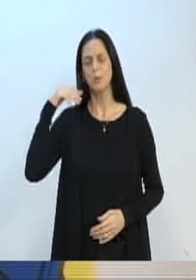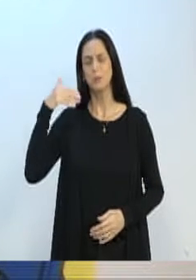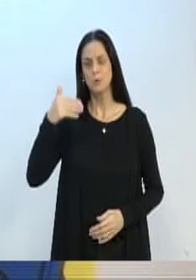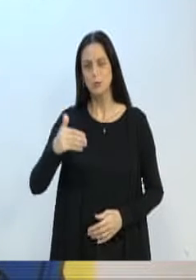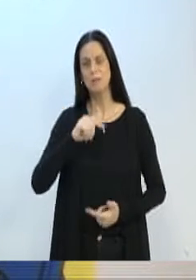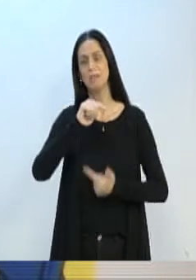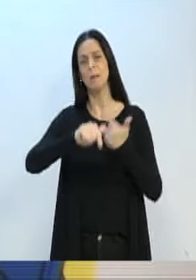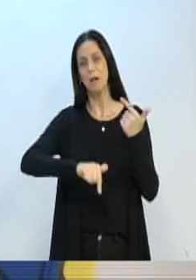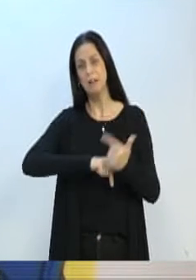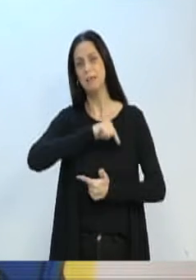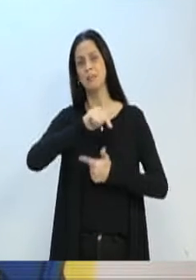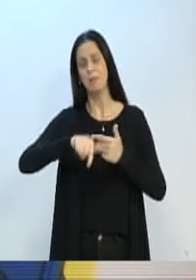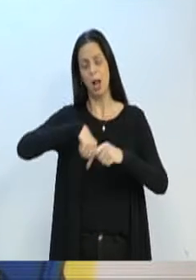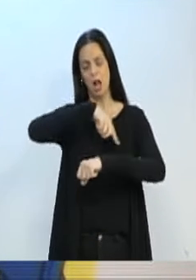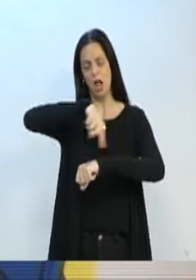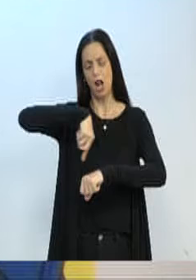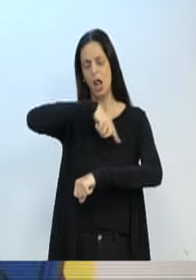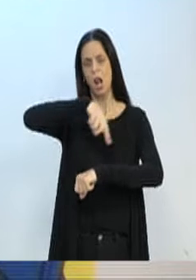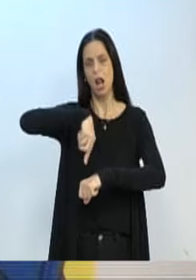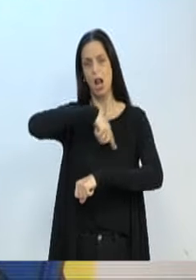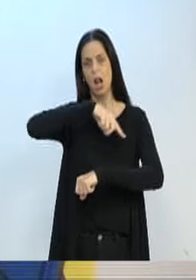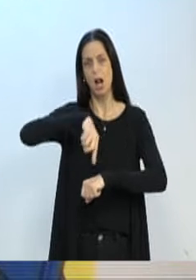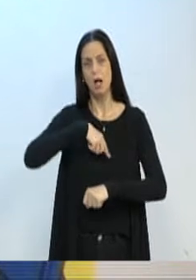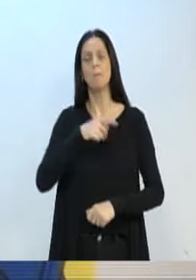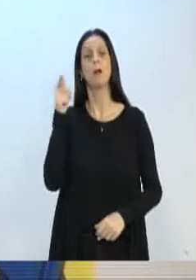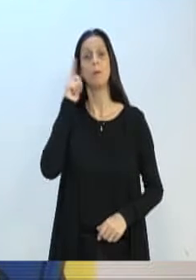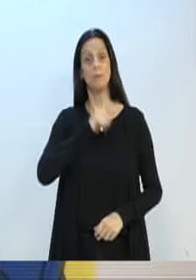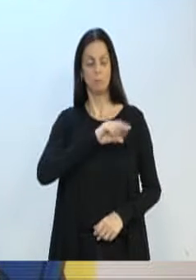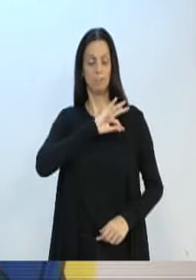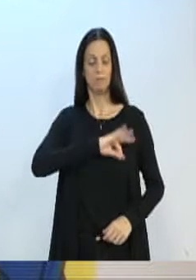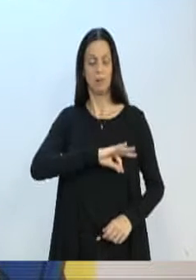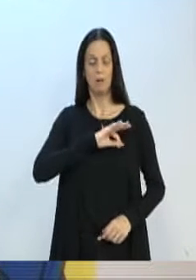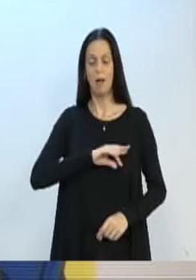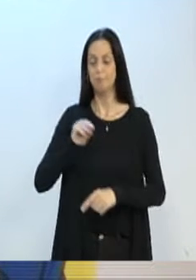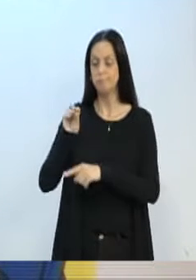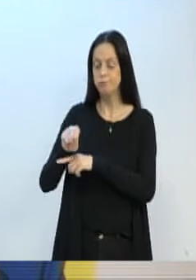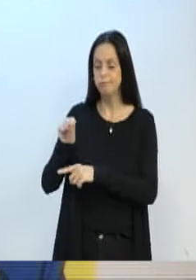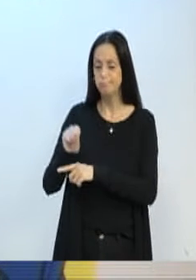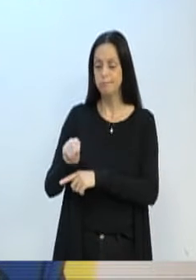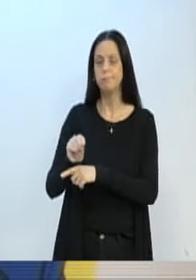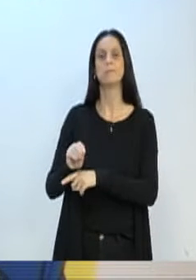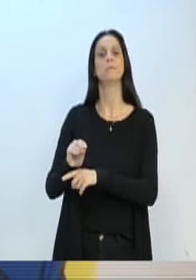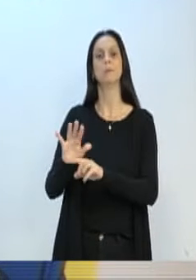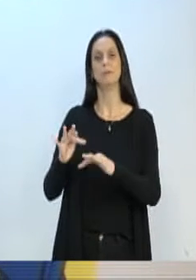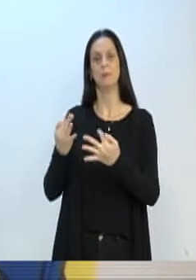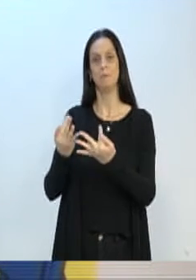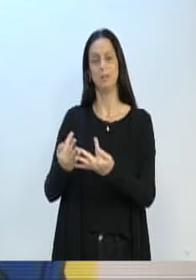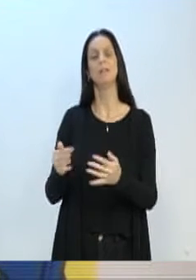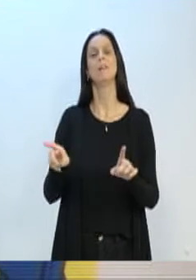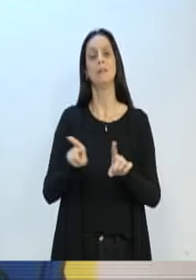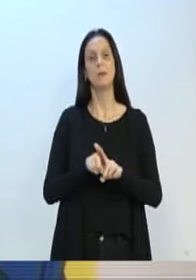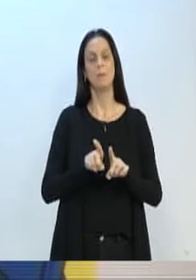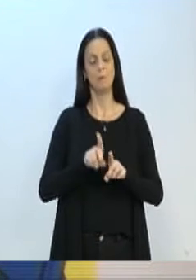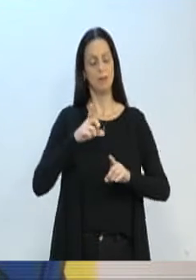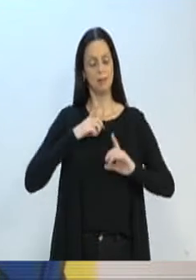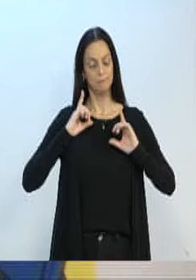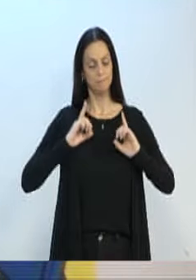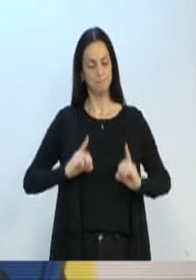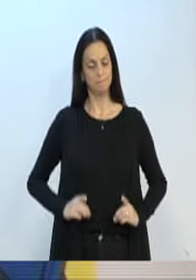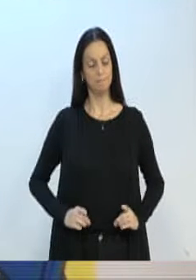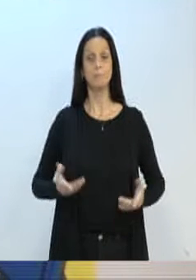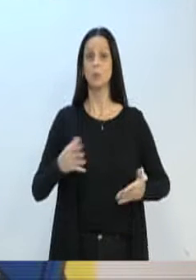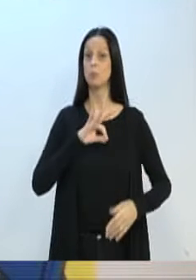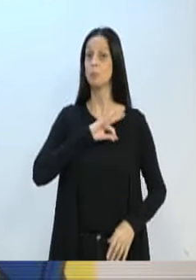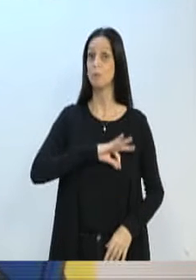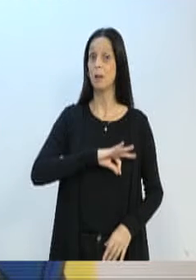plantão e mais plantão para poder levar para casa o seu sustento e o mínimo de dignidade possível. Com salários hoje que